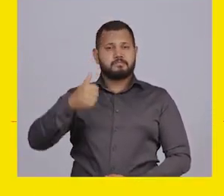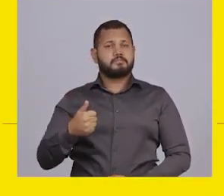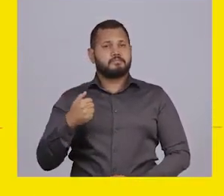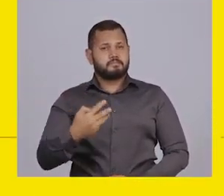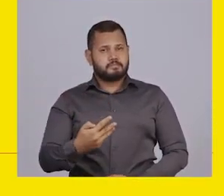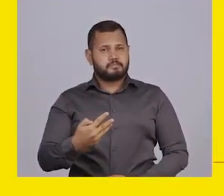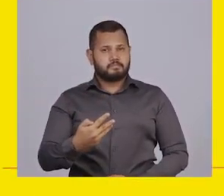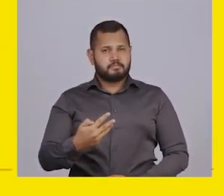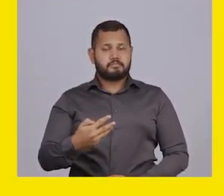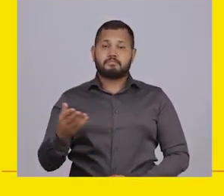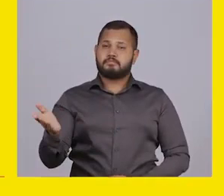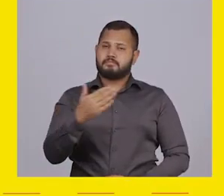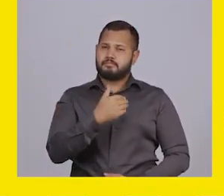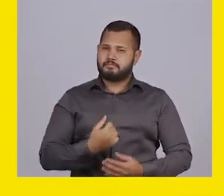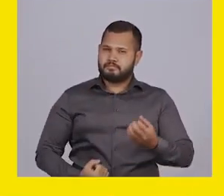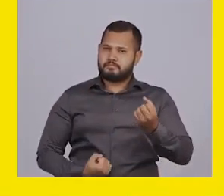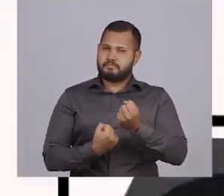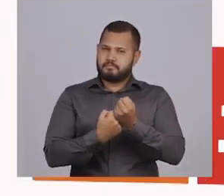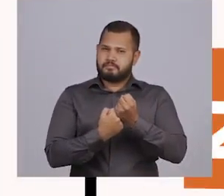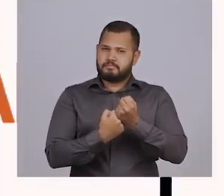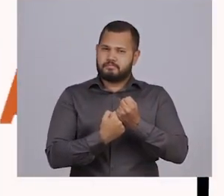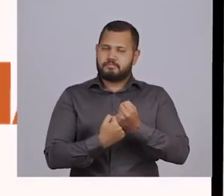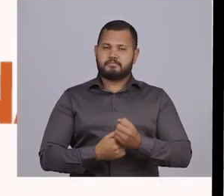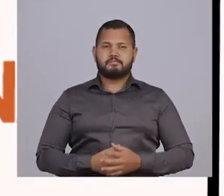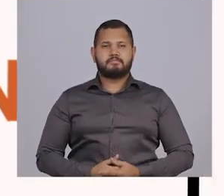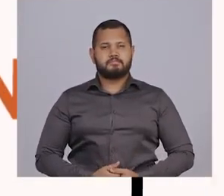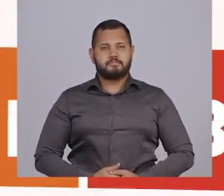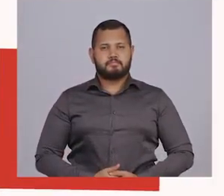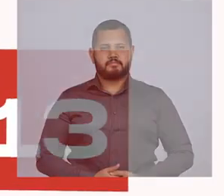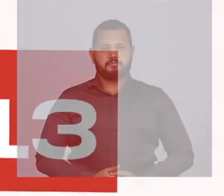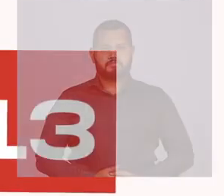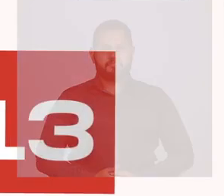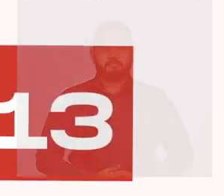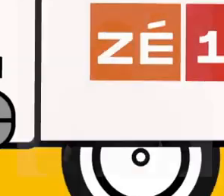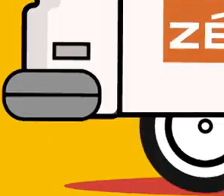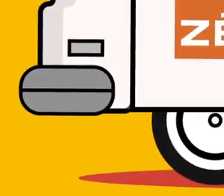13, Zé 13 prefeito, vamos combinar!